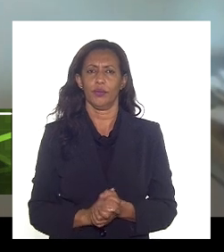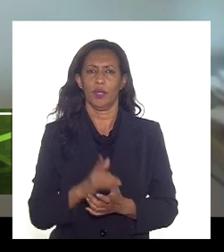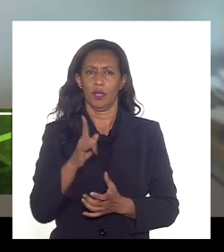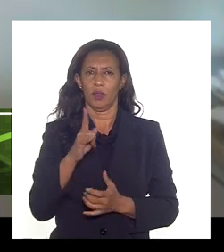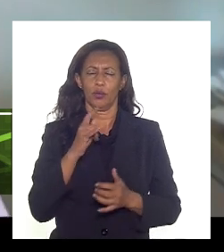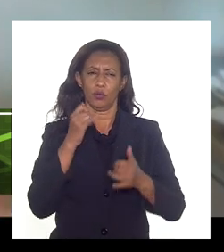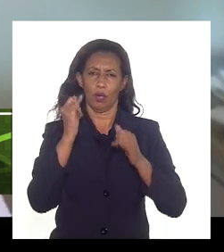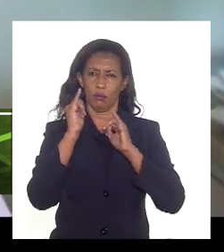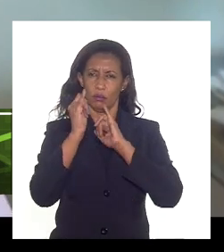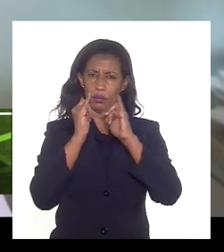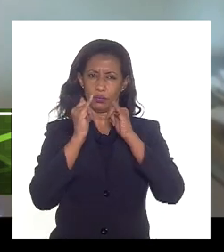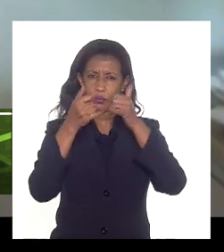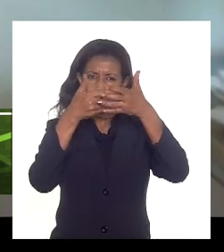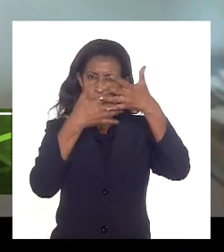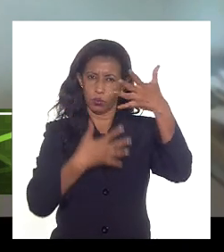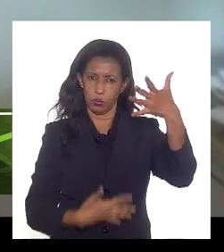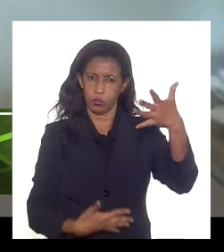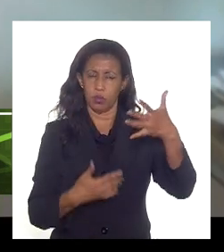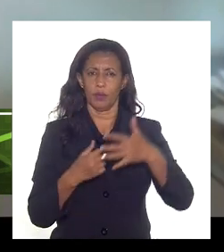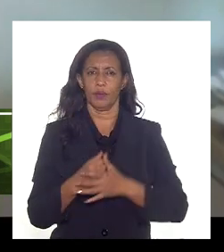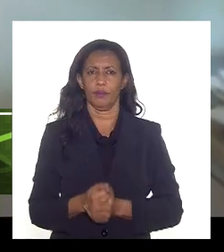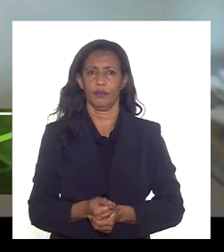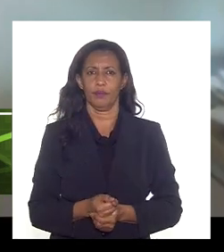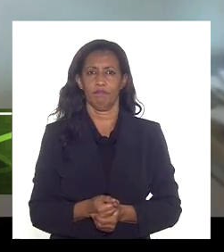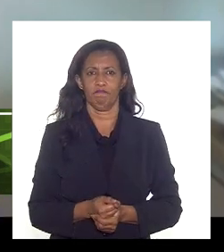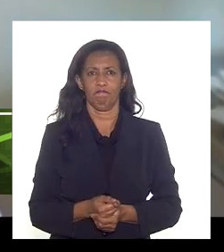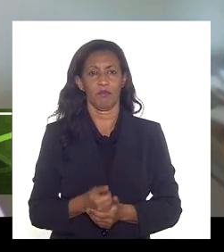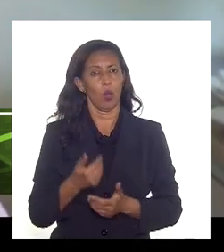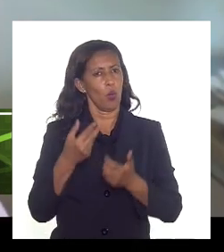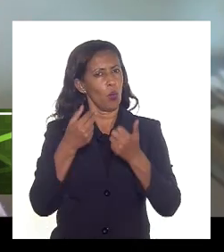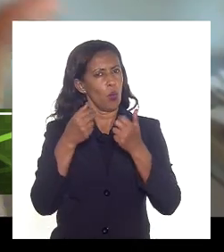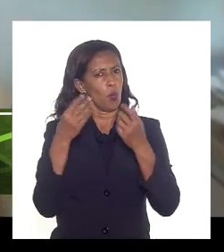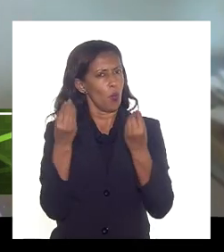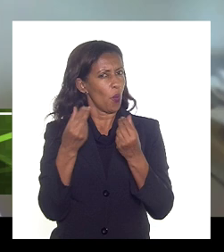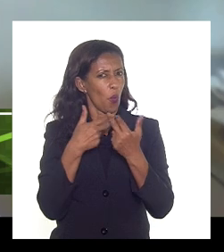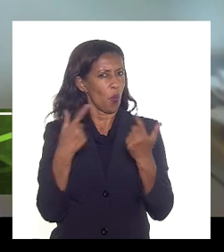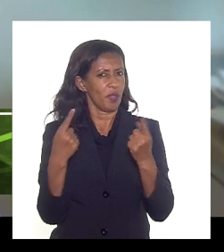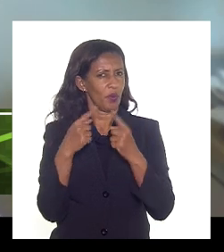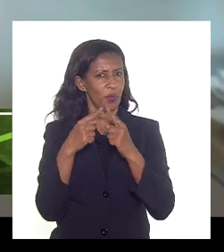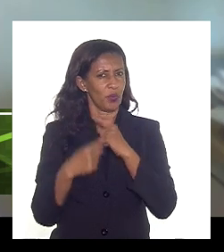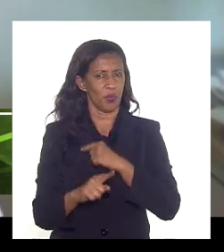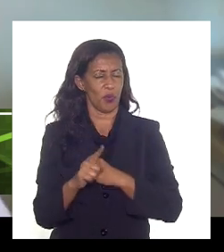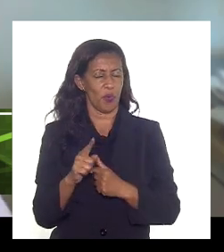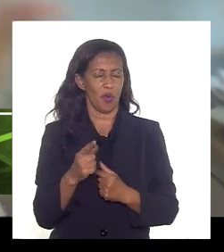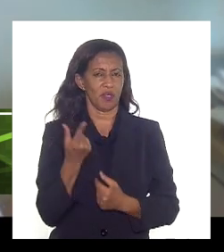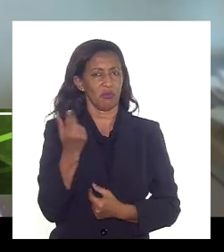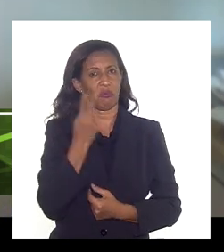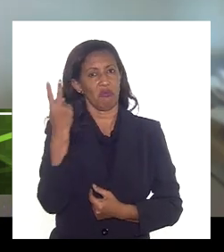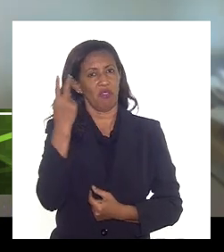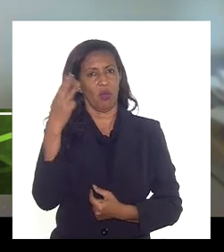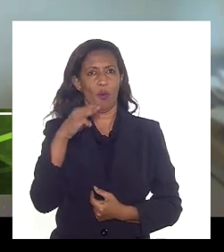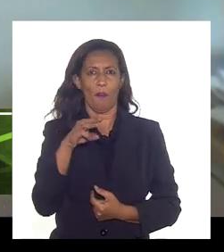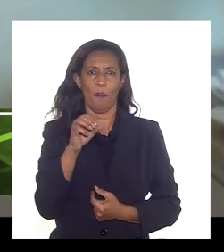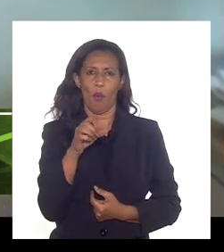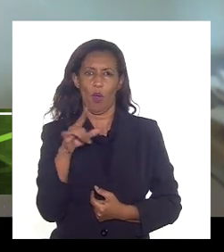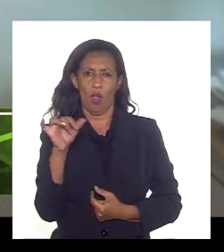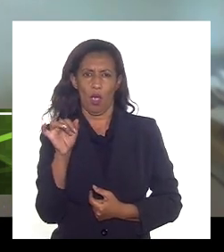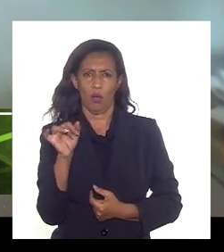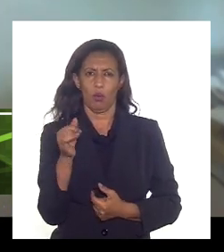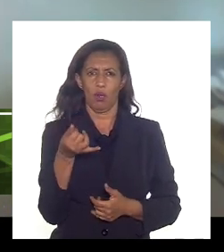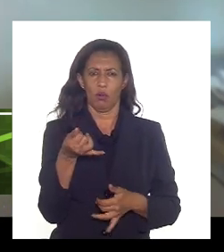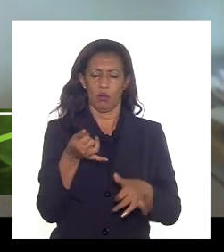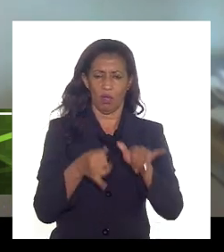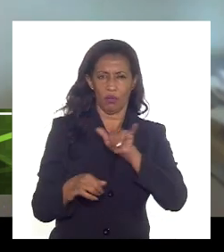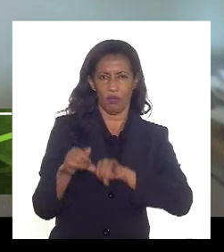evidentemente tenho minhas discordâncias profundas tanto com o preço da molécula quanto da fórmula de